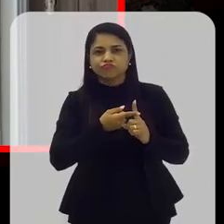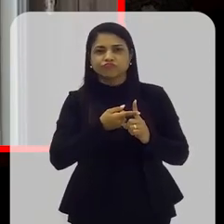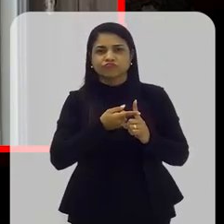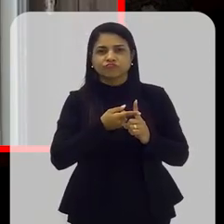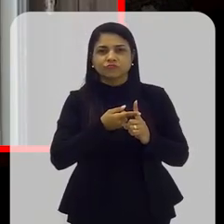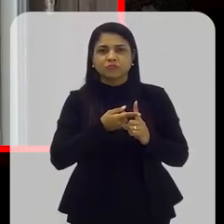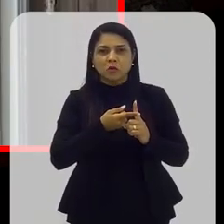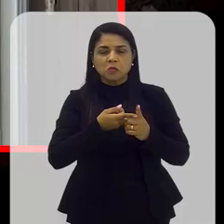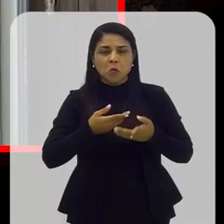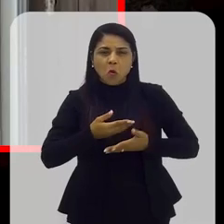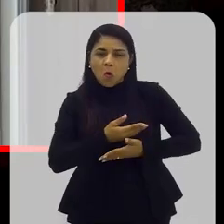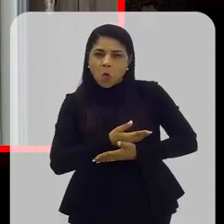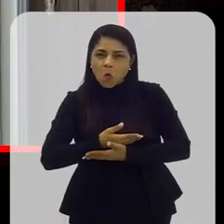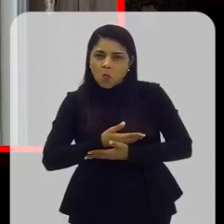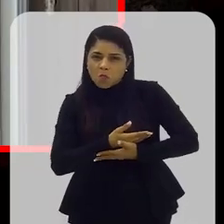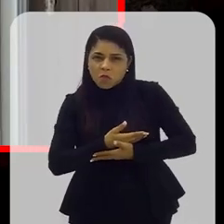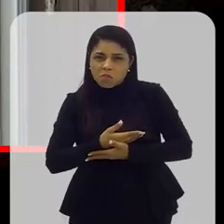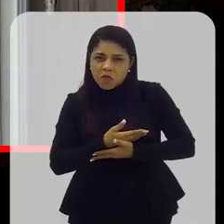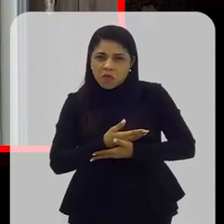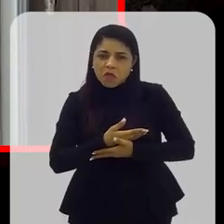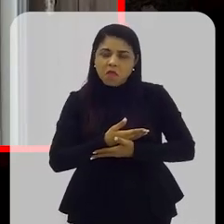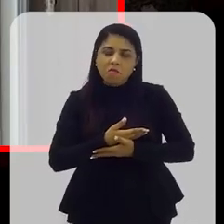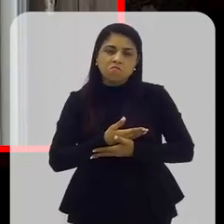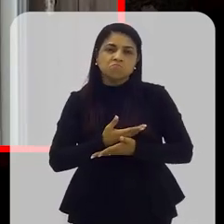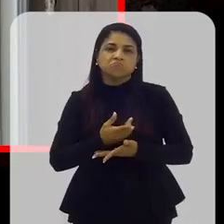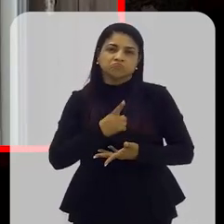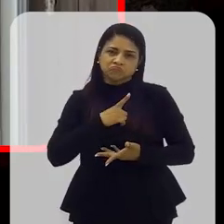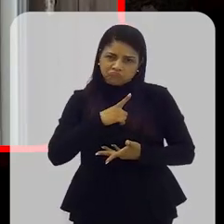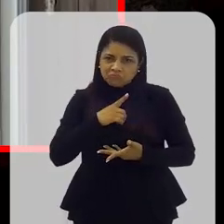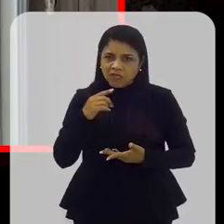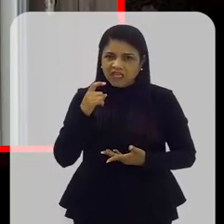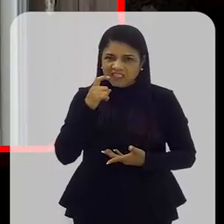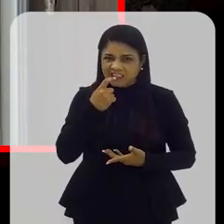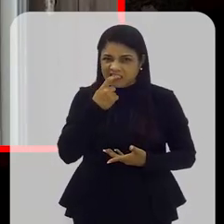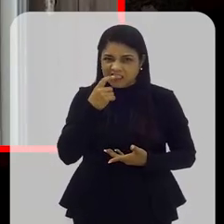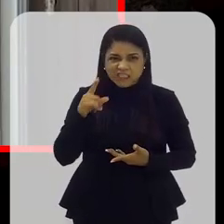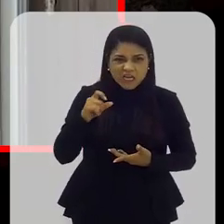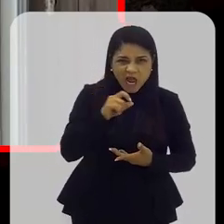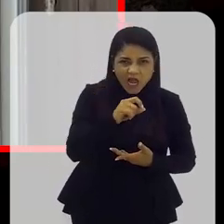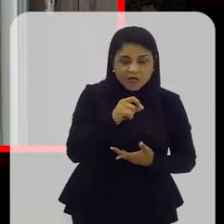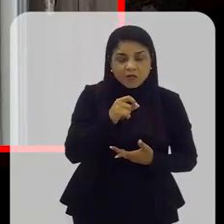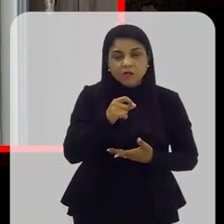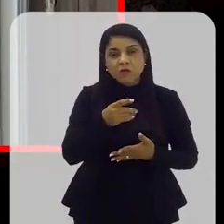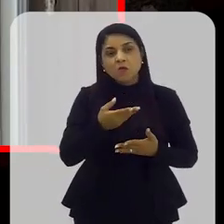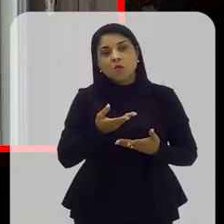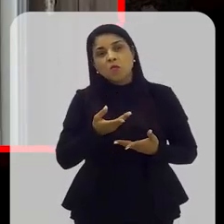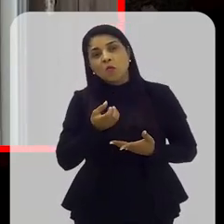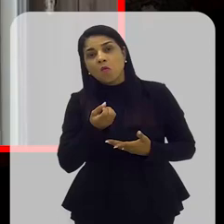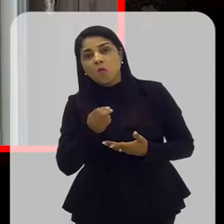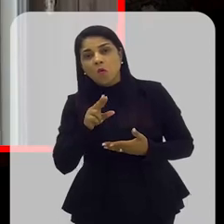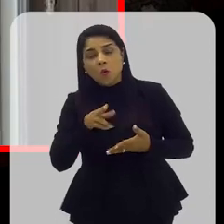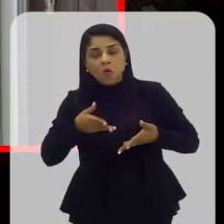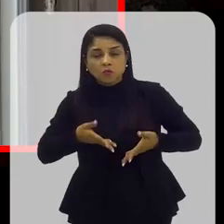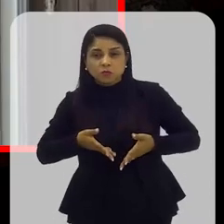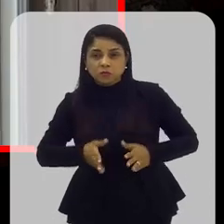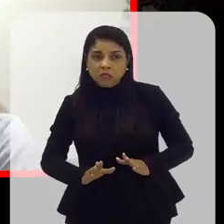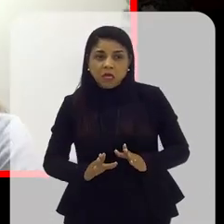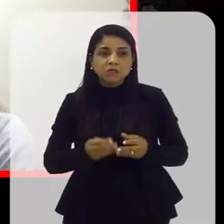um bebê mais propenso a ter cárie ou isso ainda não está relacionado? Só a partir do nascimento que isso vai estar